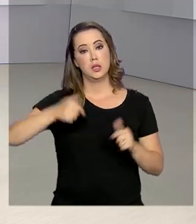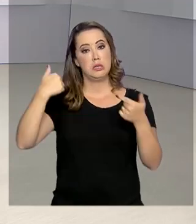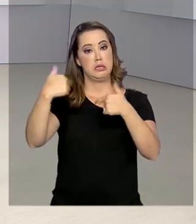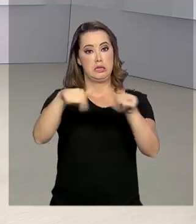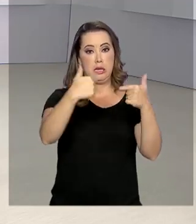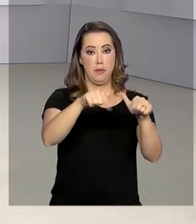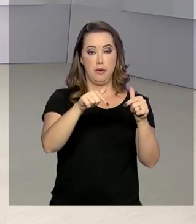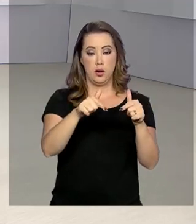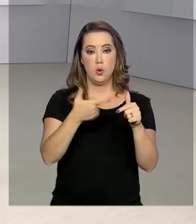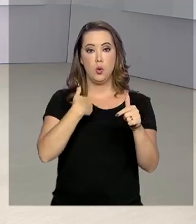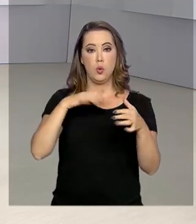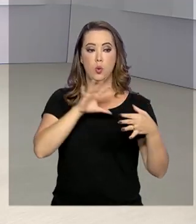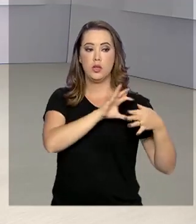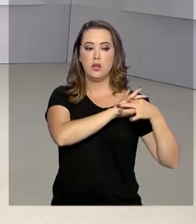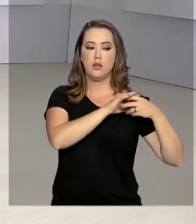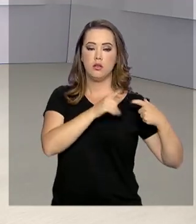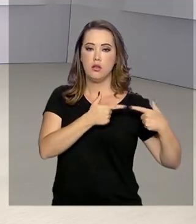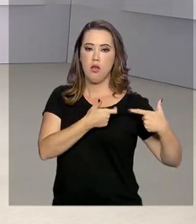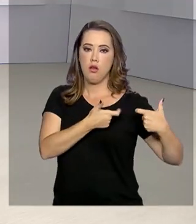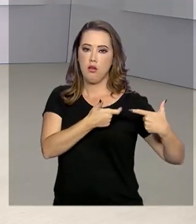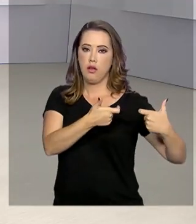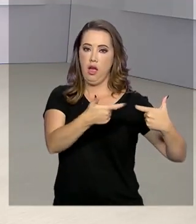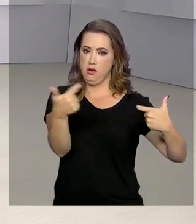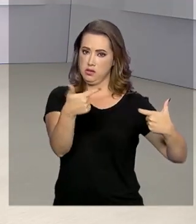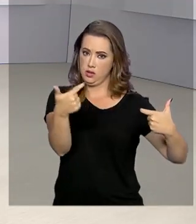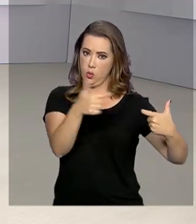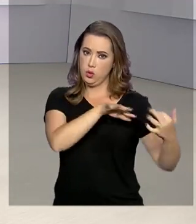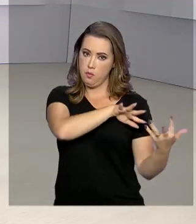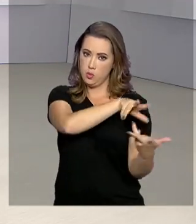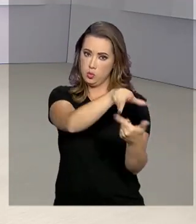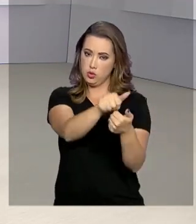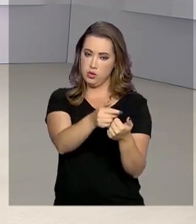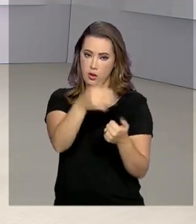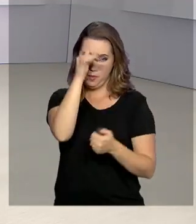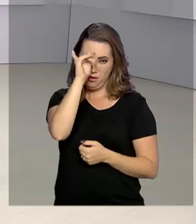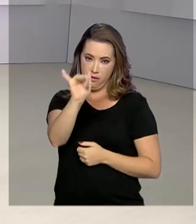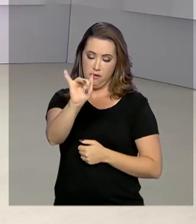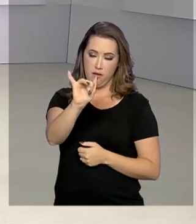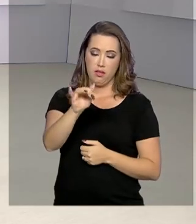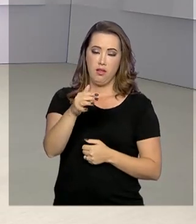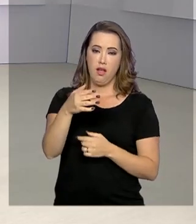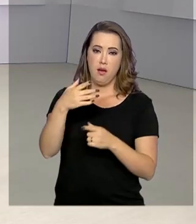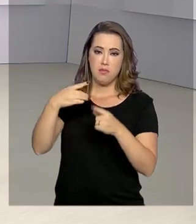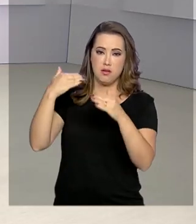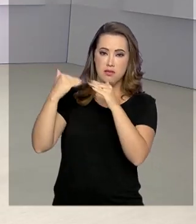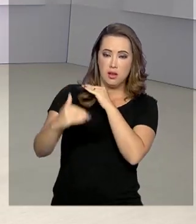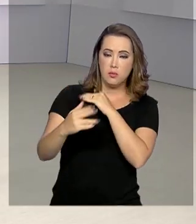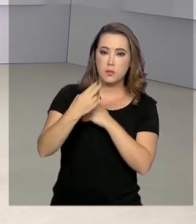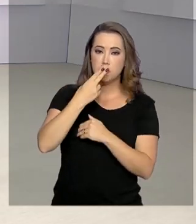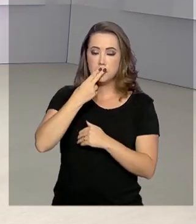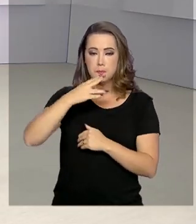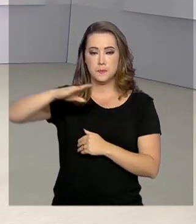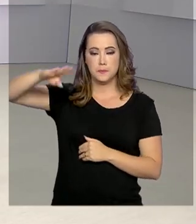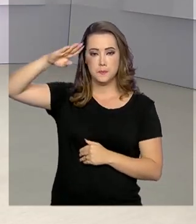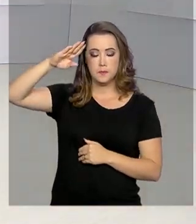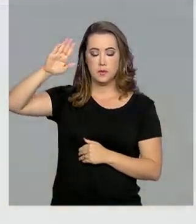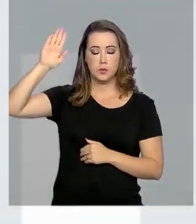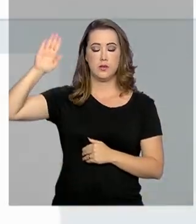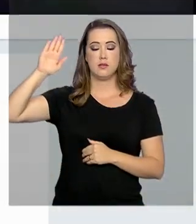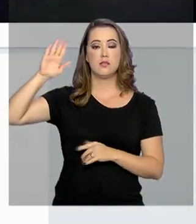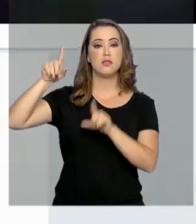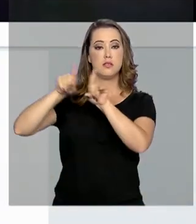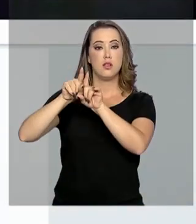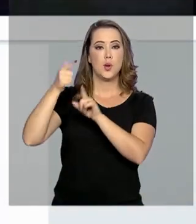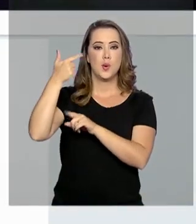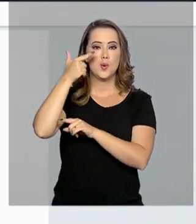atuou junto aos aliados na Segunda Guerra Mundial em batalhas contra os nazistas, conquistou o Monte Castelo. Para lembrar